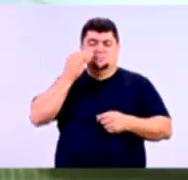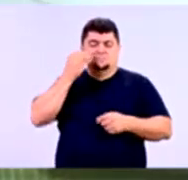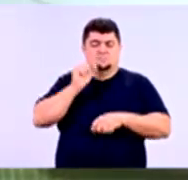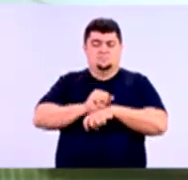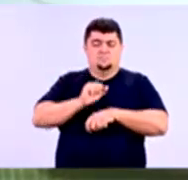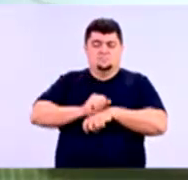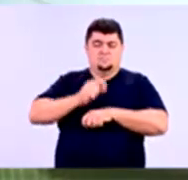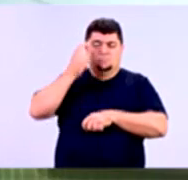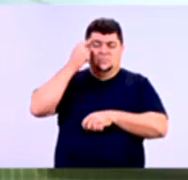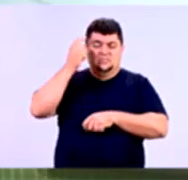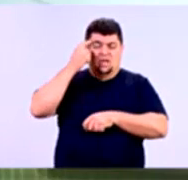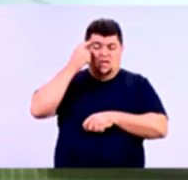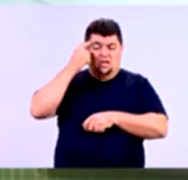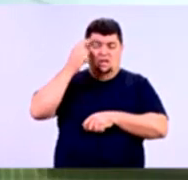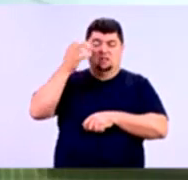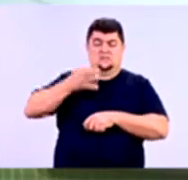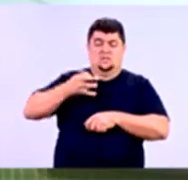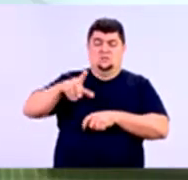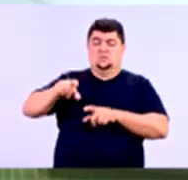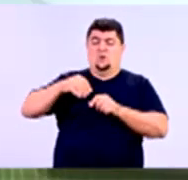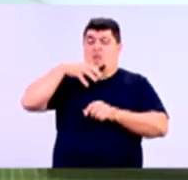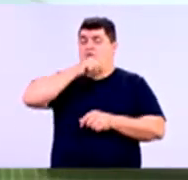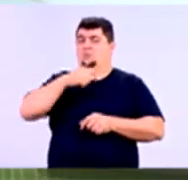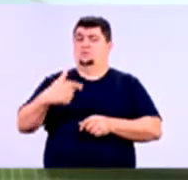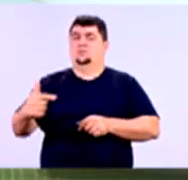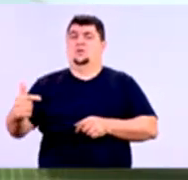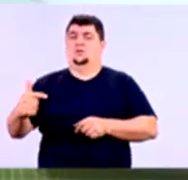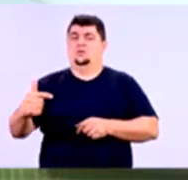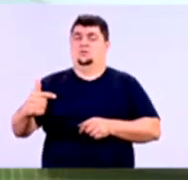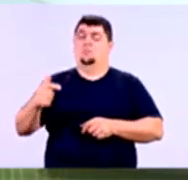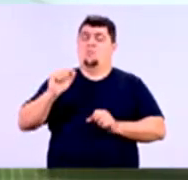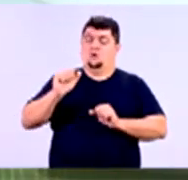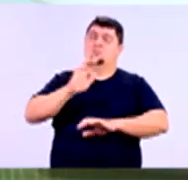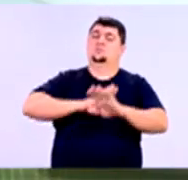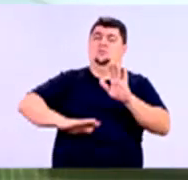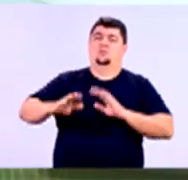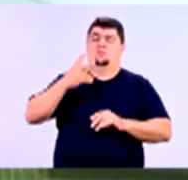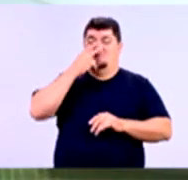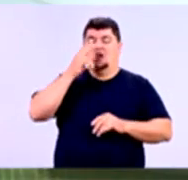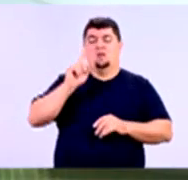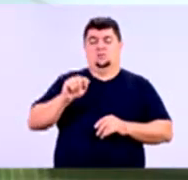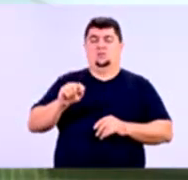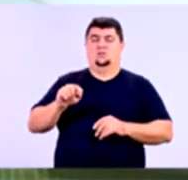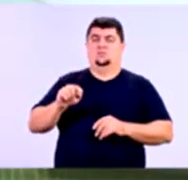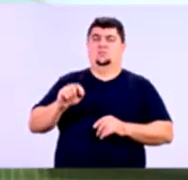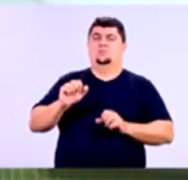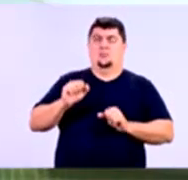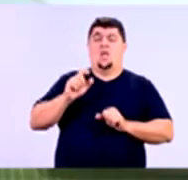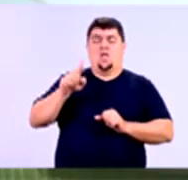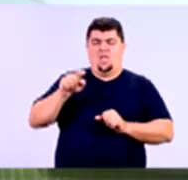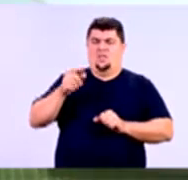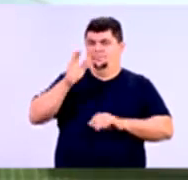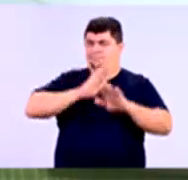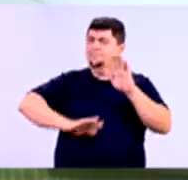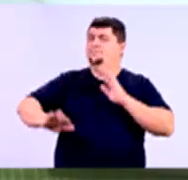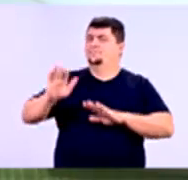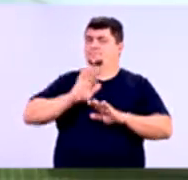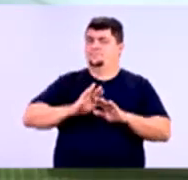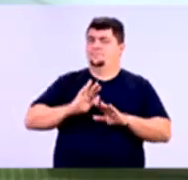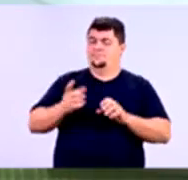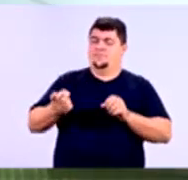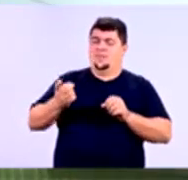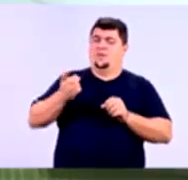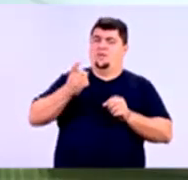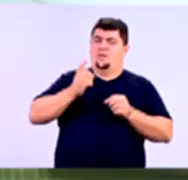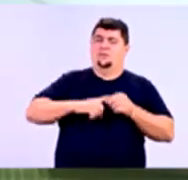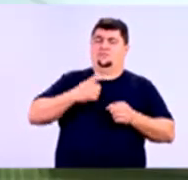praticamente empatou no quarto ano, e aí, esse negócio é arriscado, sim ou não? É sim, é muito arriscado, está dando muito retorno, mas